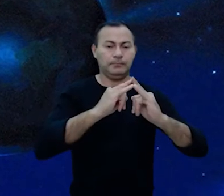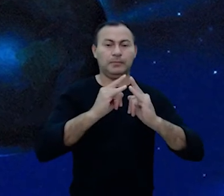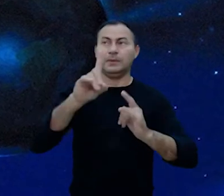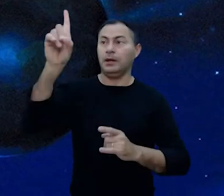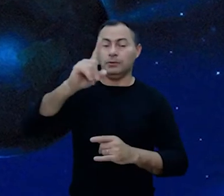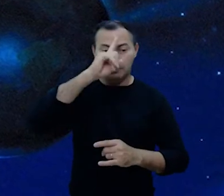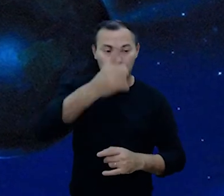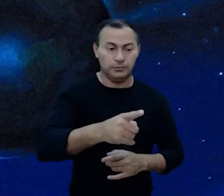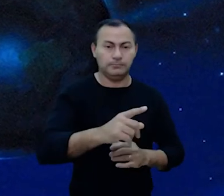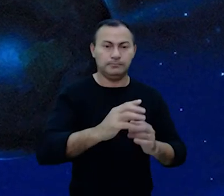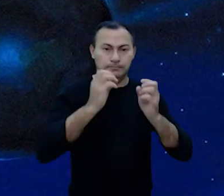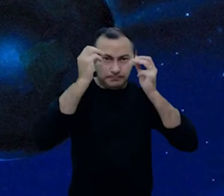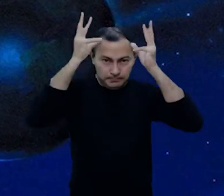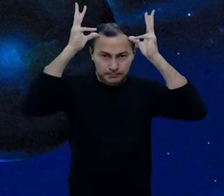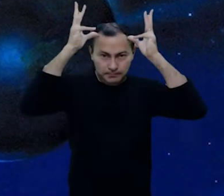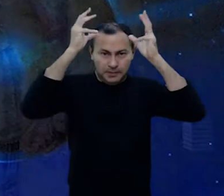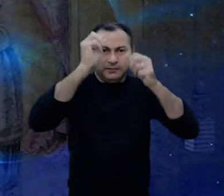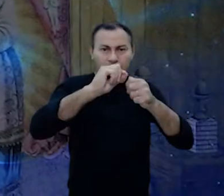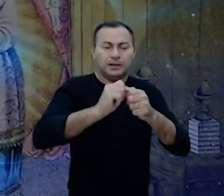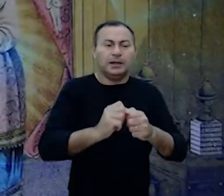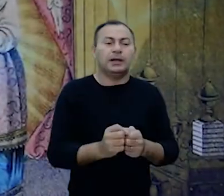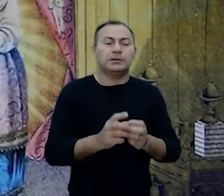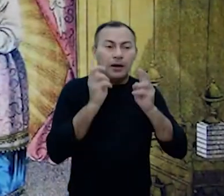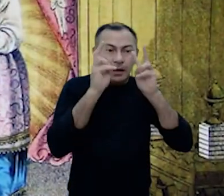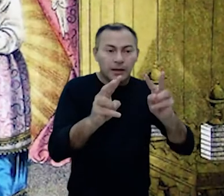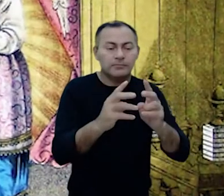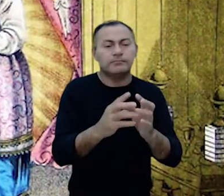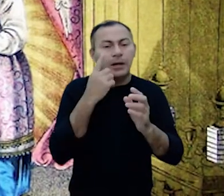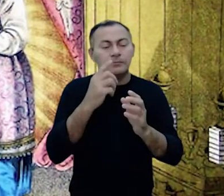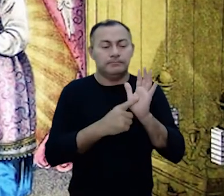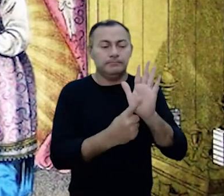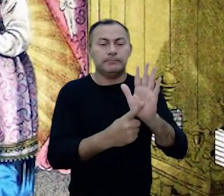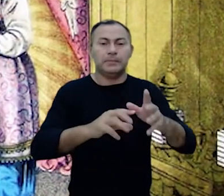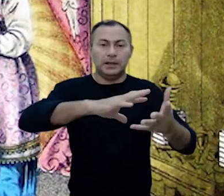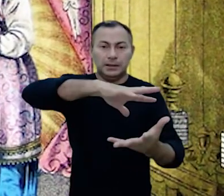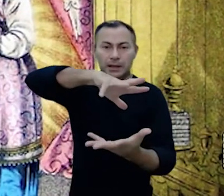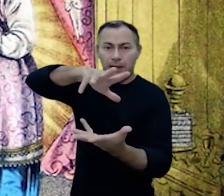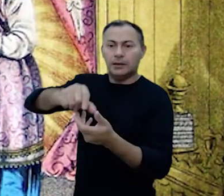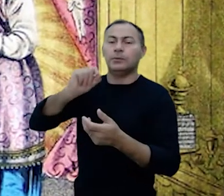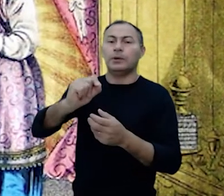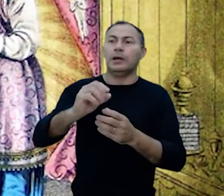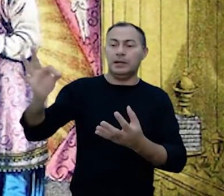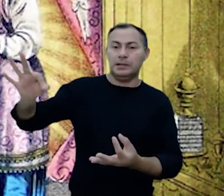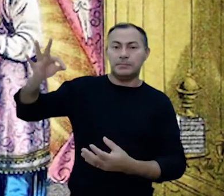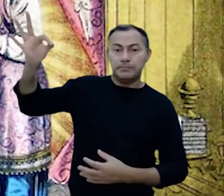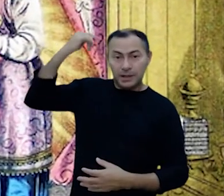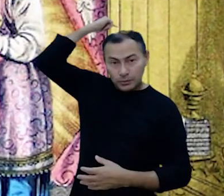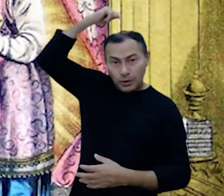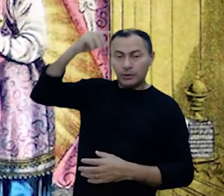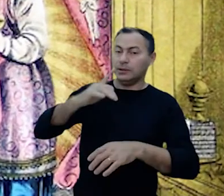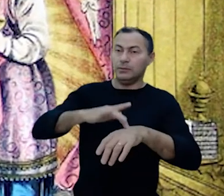tabernáculo que Deus ordenou a Moisés para construir era simplesmente uma visível, uma tangível expressão na Terra do que é